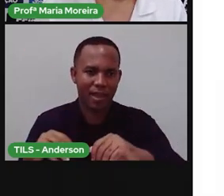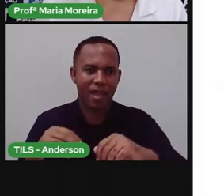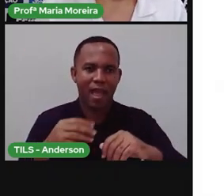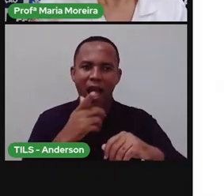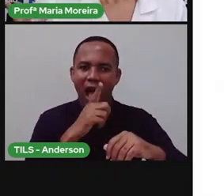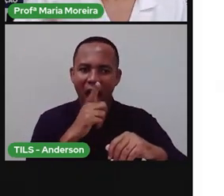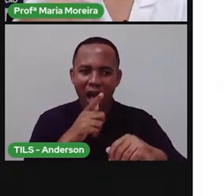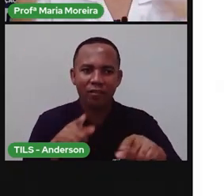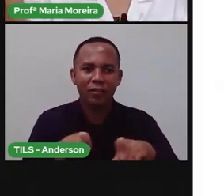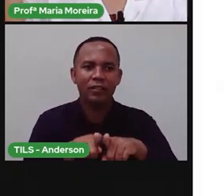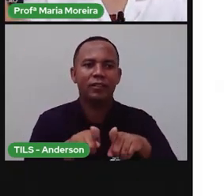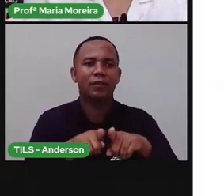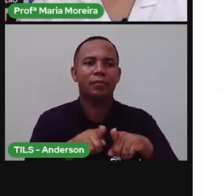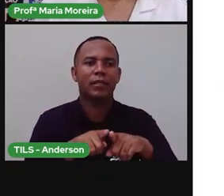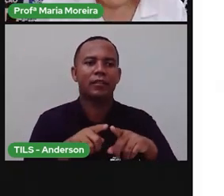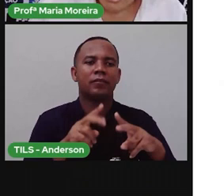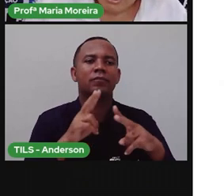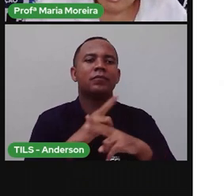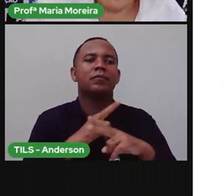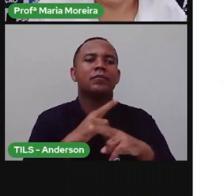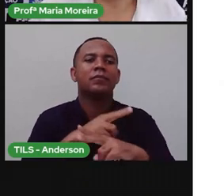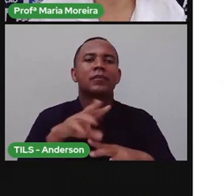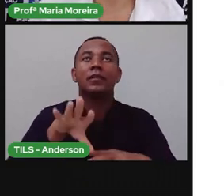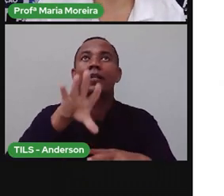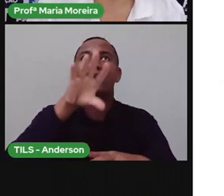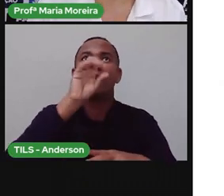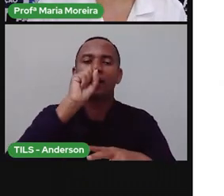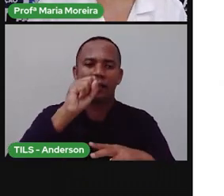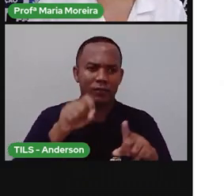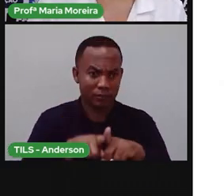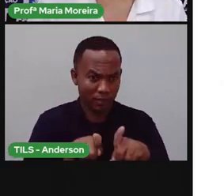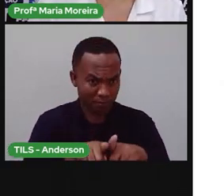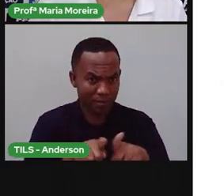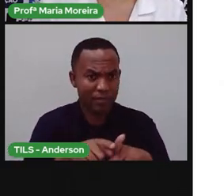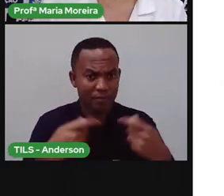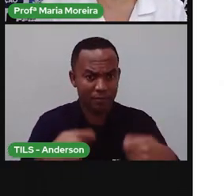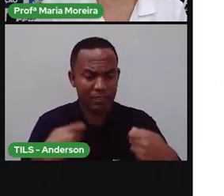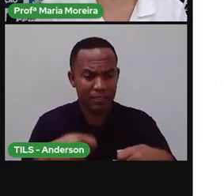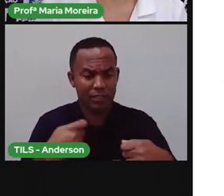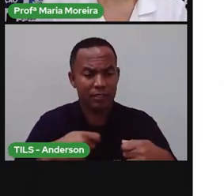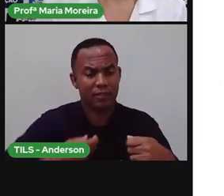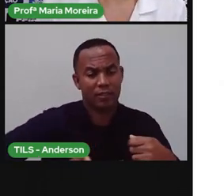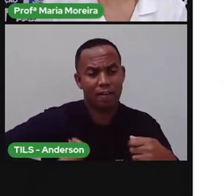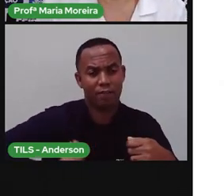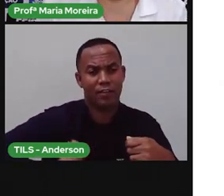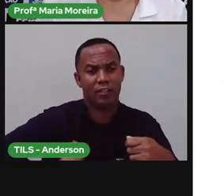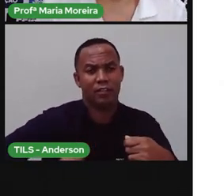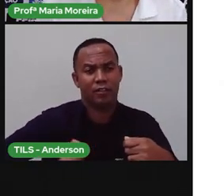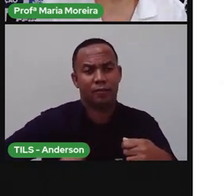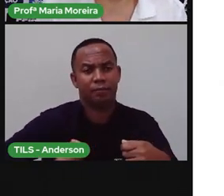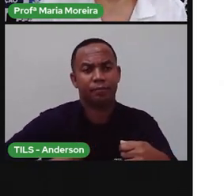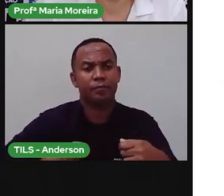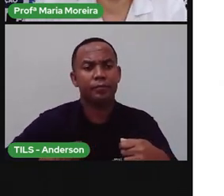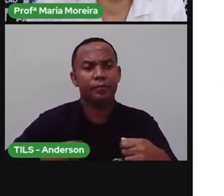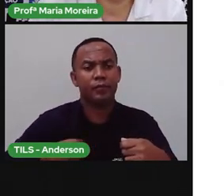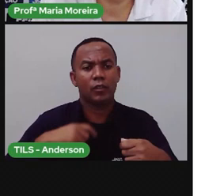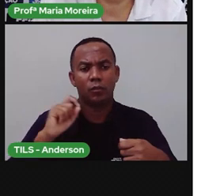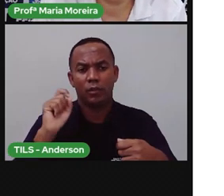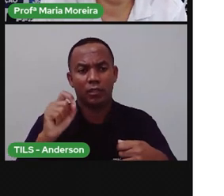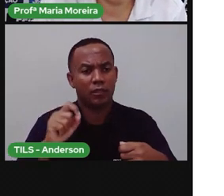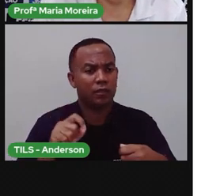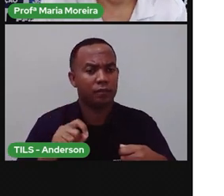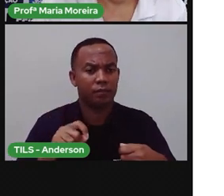O ar. Lembra dessa... Que a Pró já fez aqui várias vezes? Pronto. O ar também não